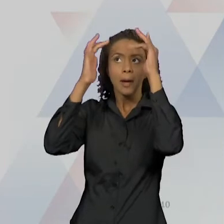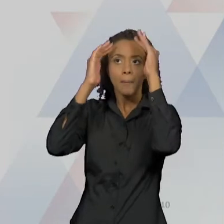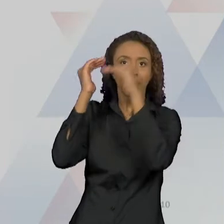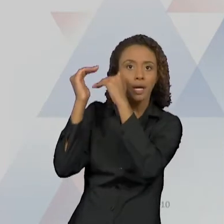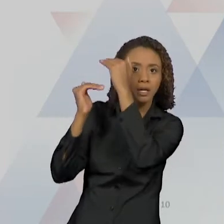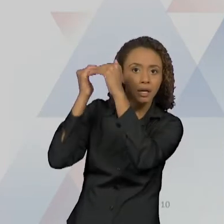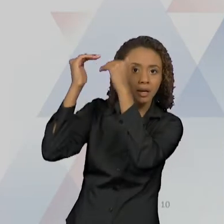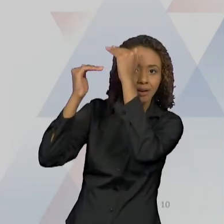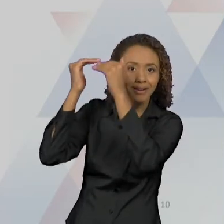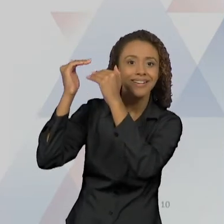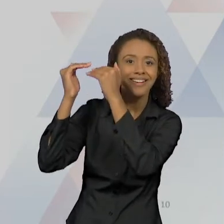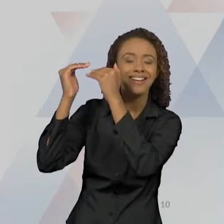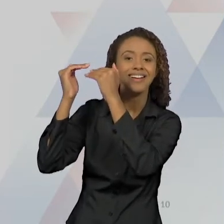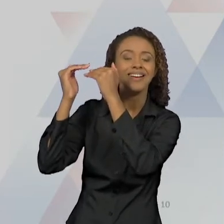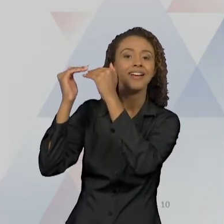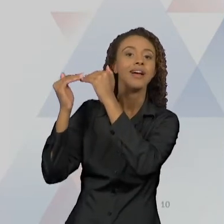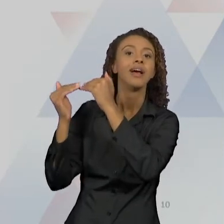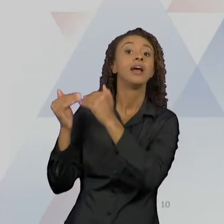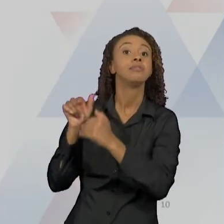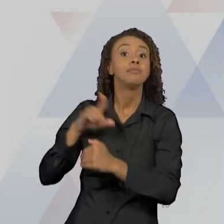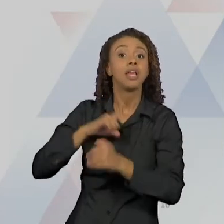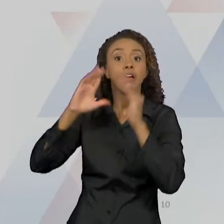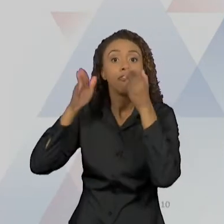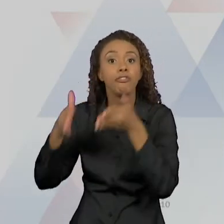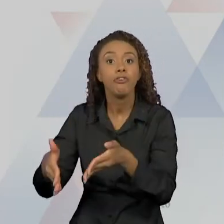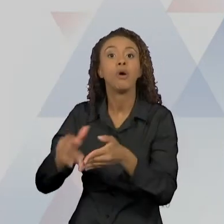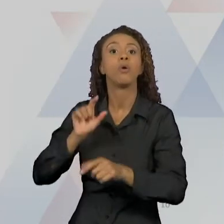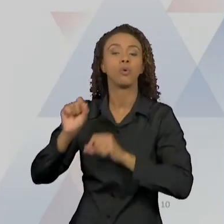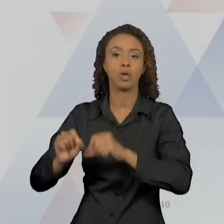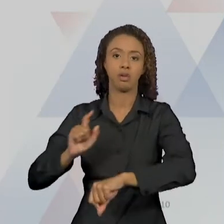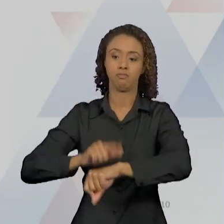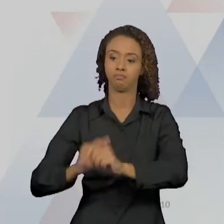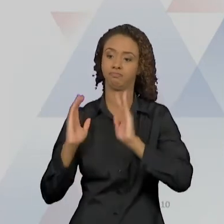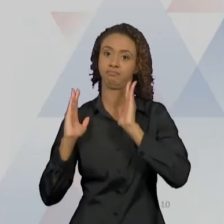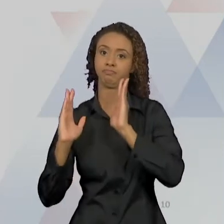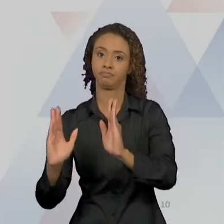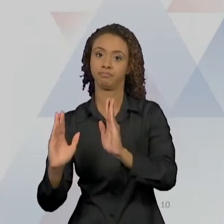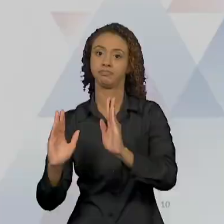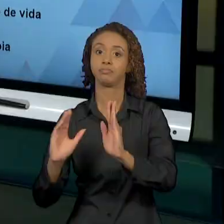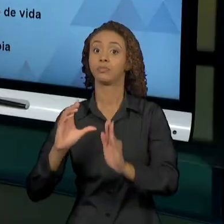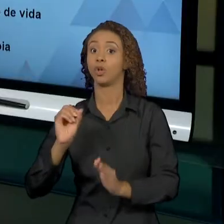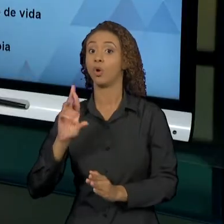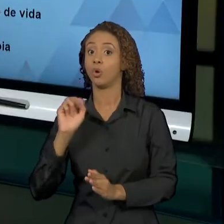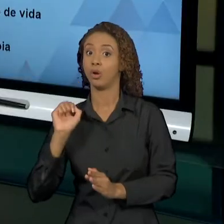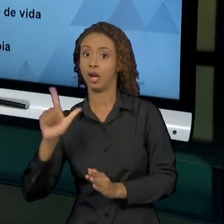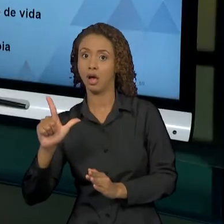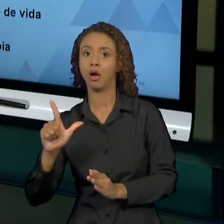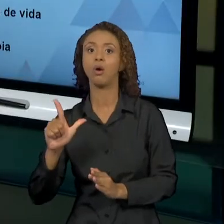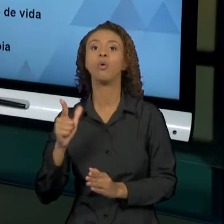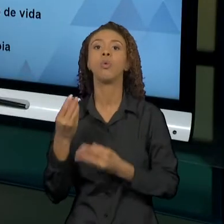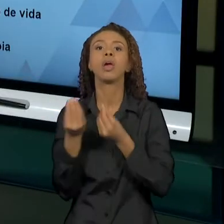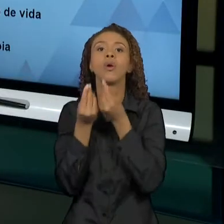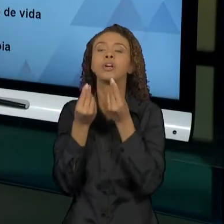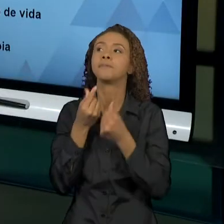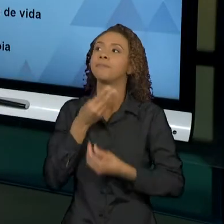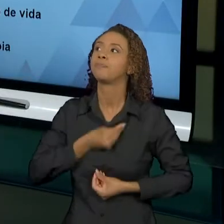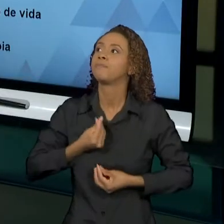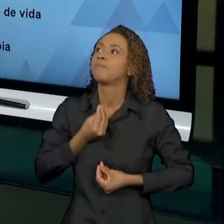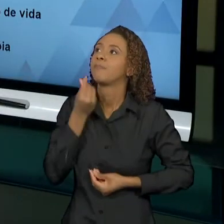modelo vai enfatizar as fases. Fase oral, centrada no prazer na boca,